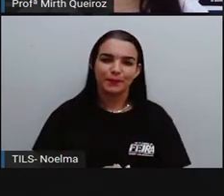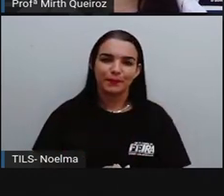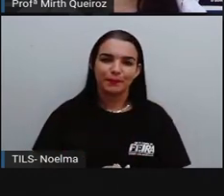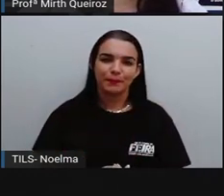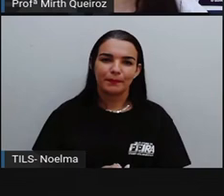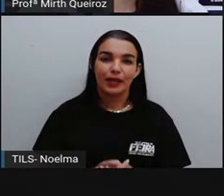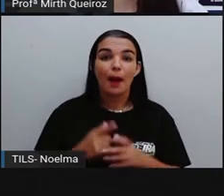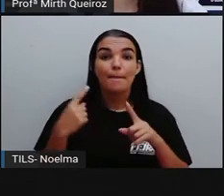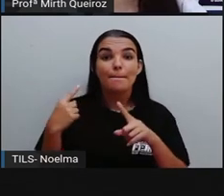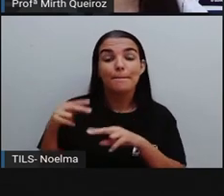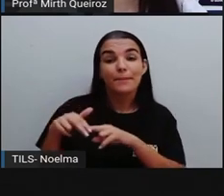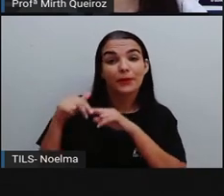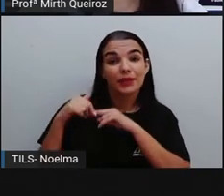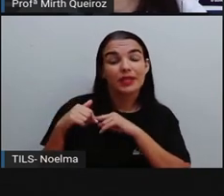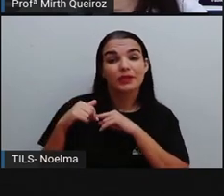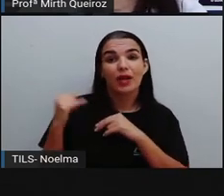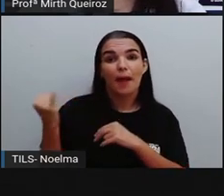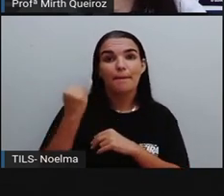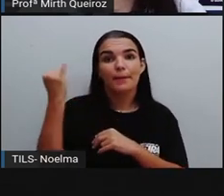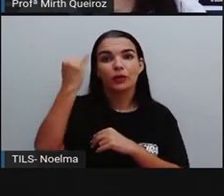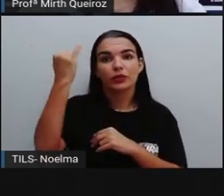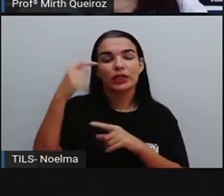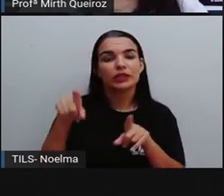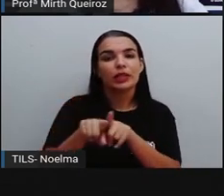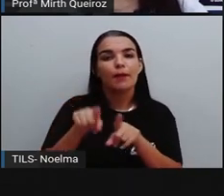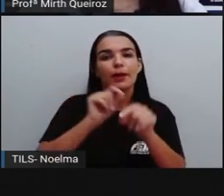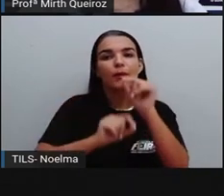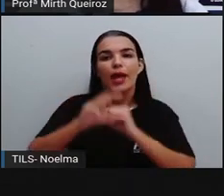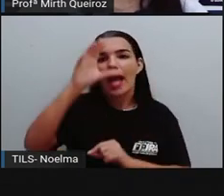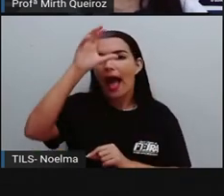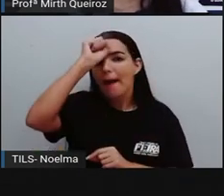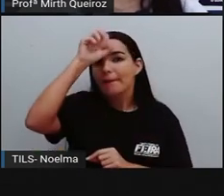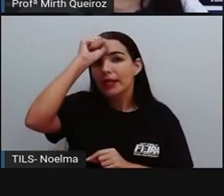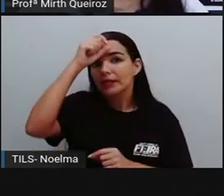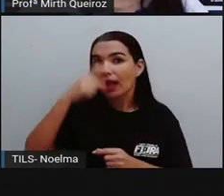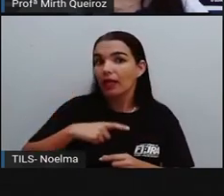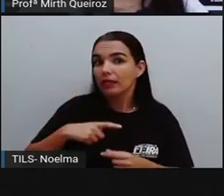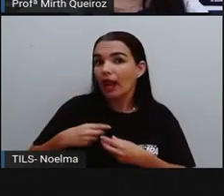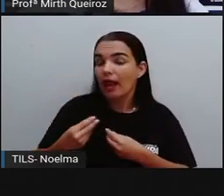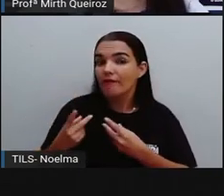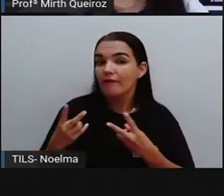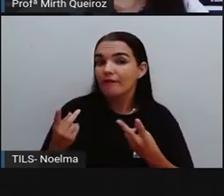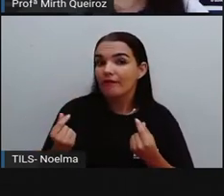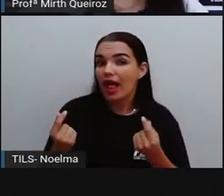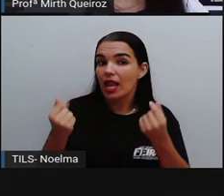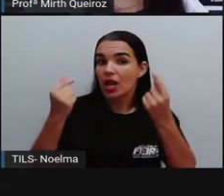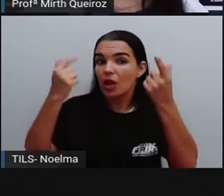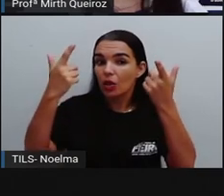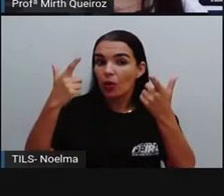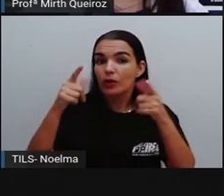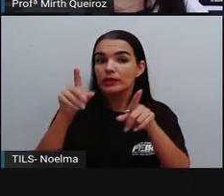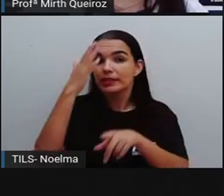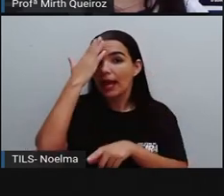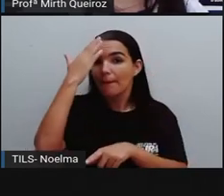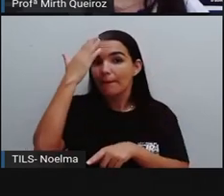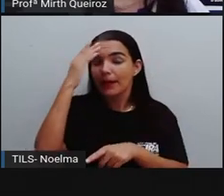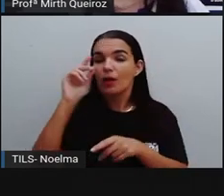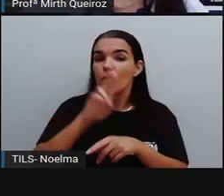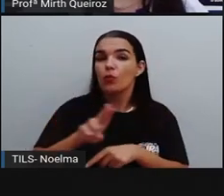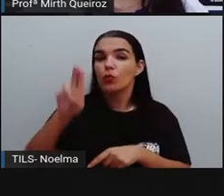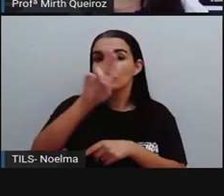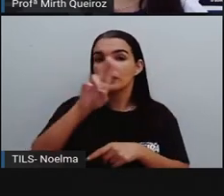dinheiro. Por isso que é importante a gente aprender a valorizar e lidar com o dinheiro.